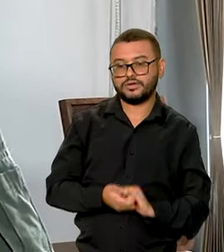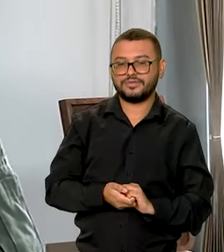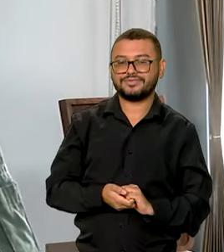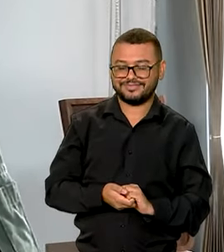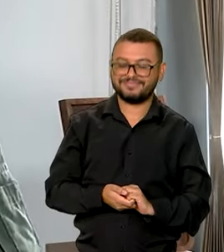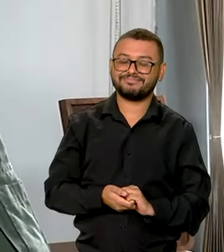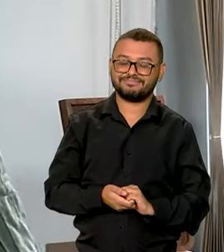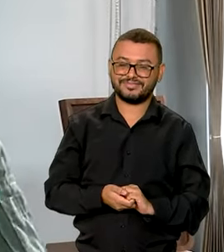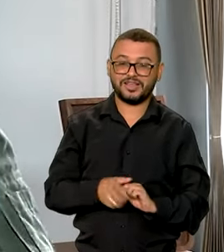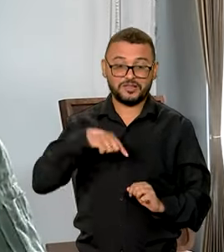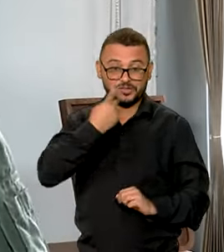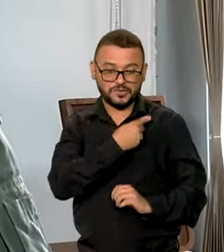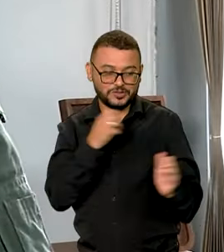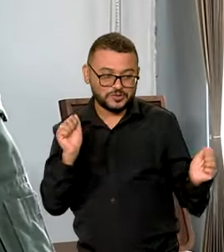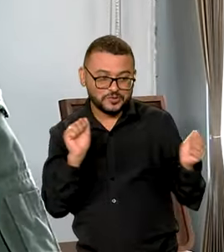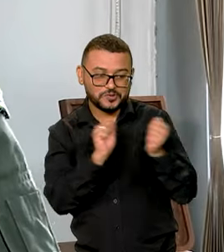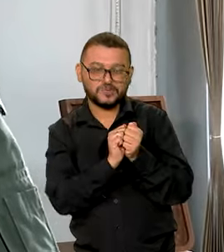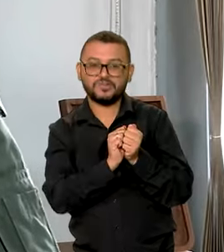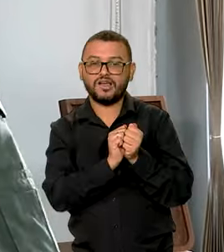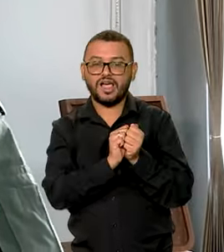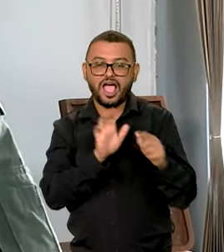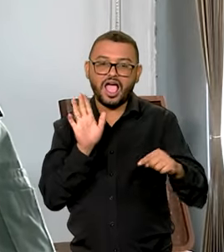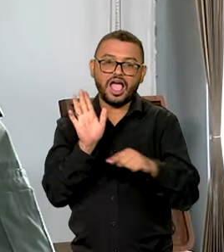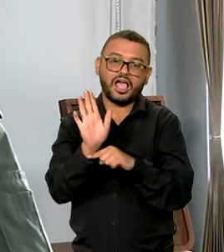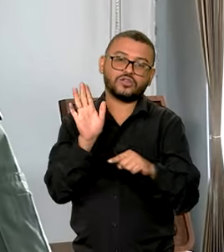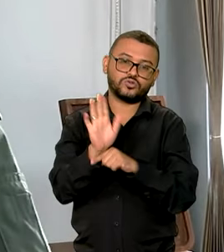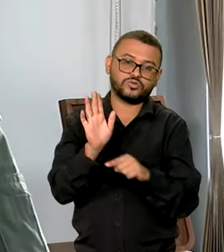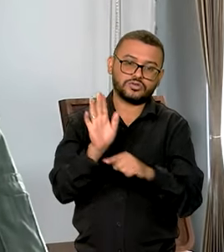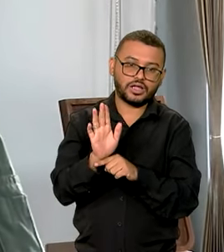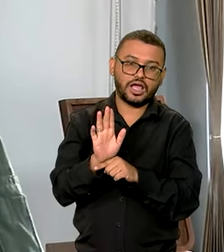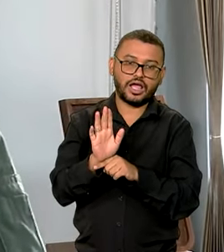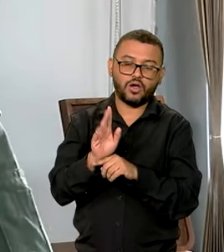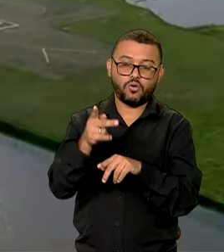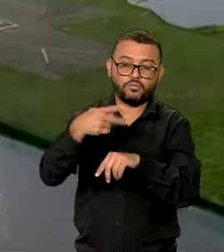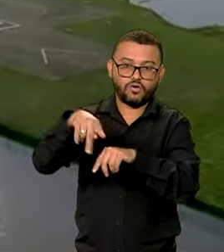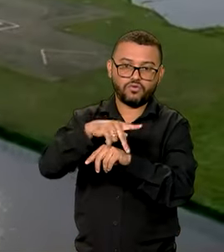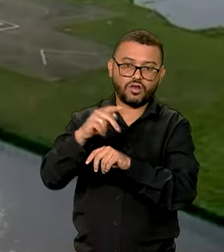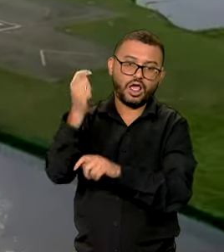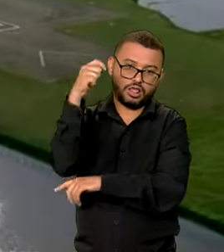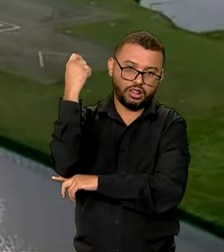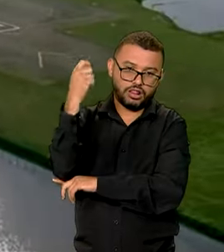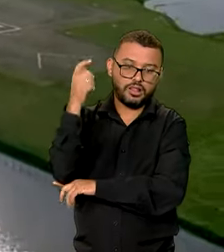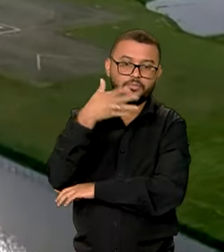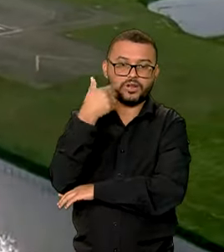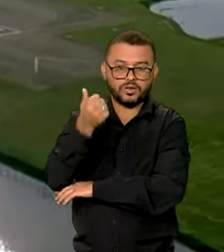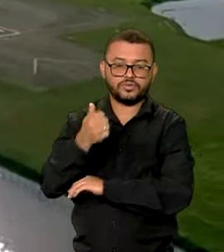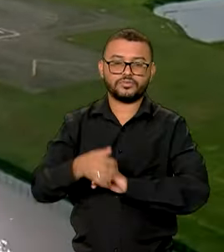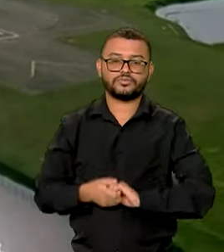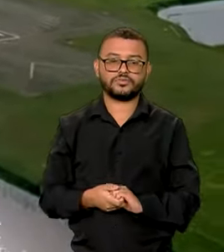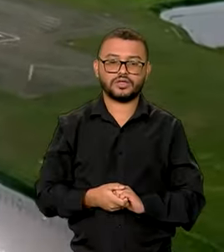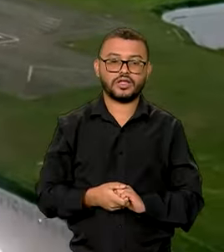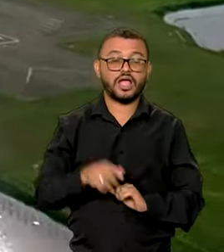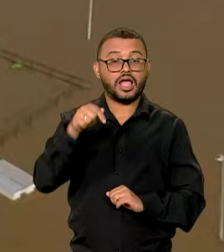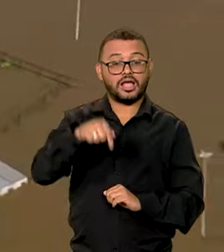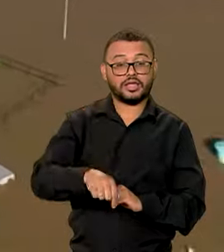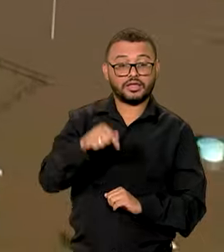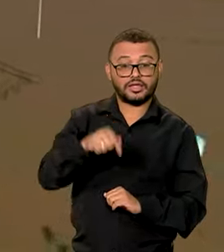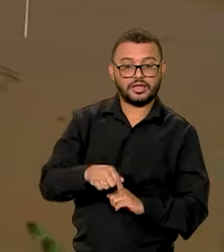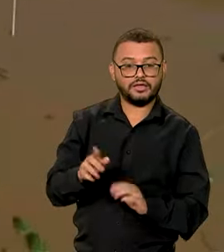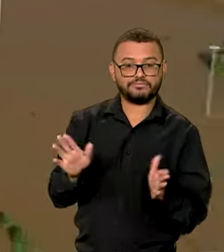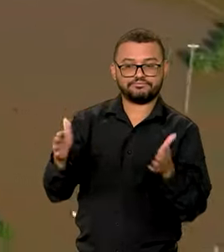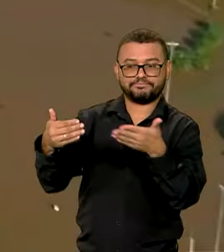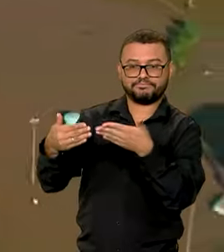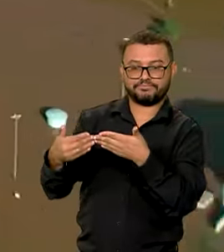de uma maneira conjunta e muito importante, ajudando o nosso povo gaúcho. O aeroporto de Porto Alegre e Salgado Filho continua